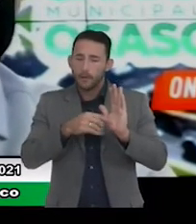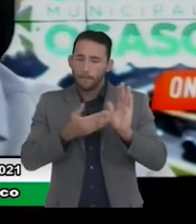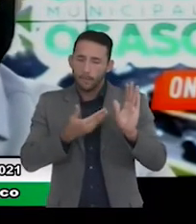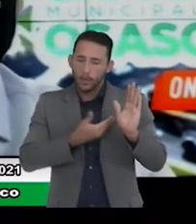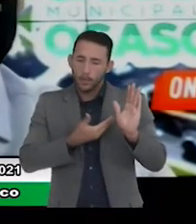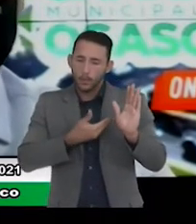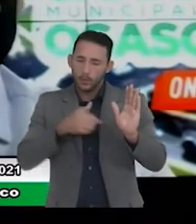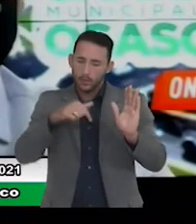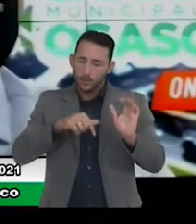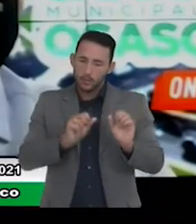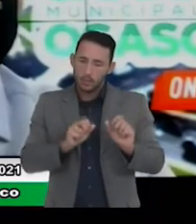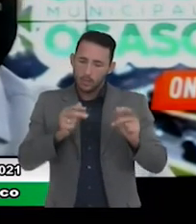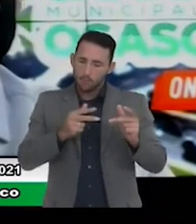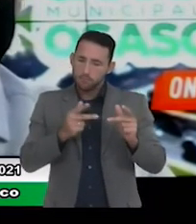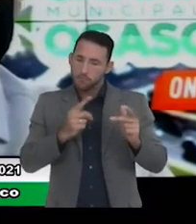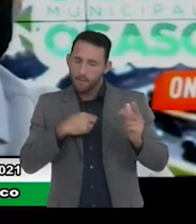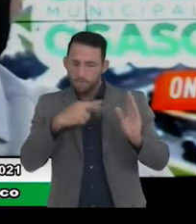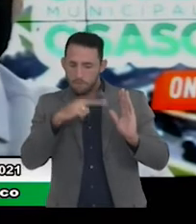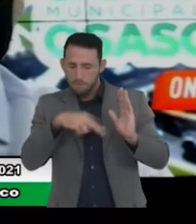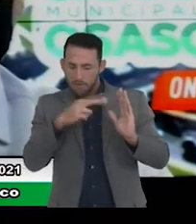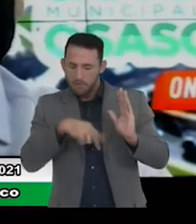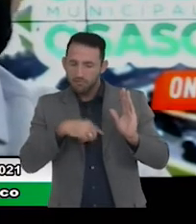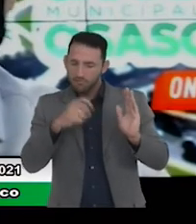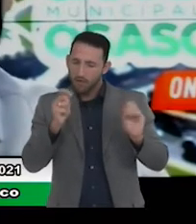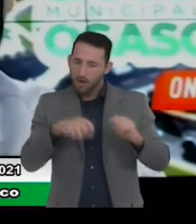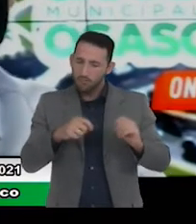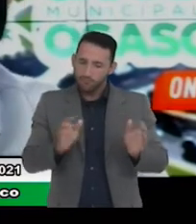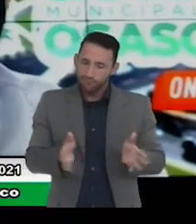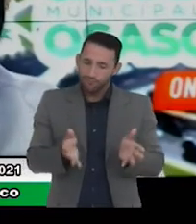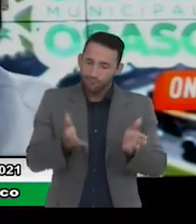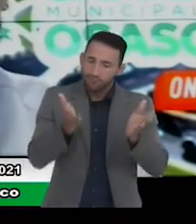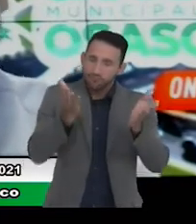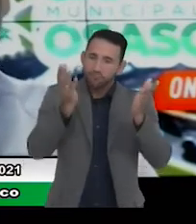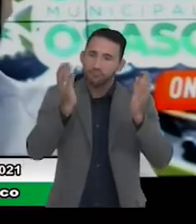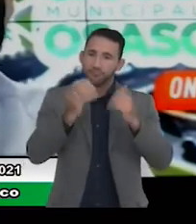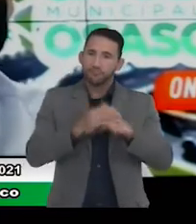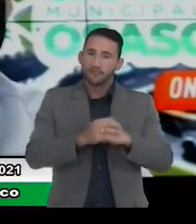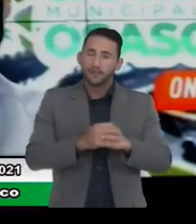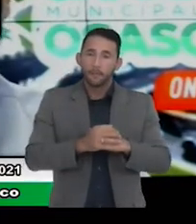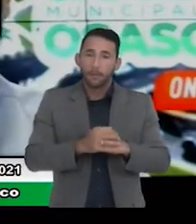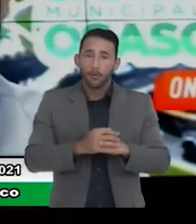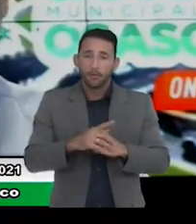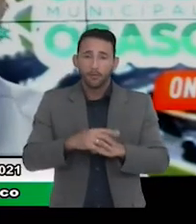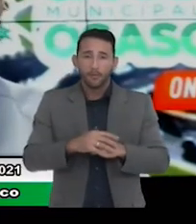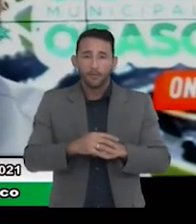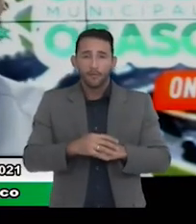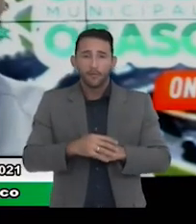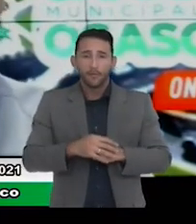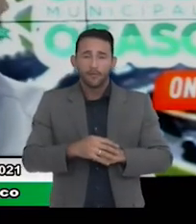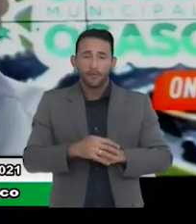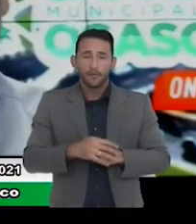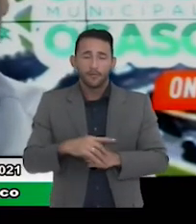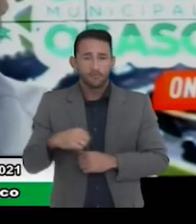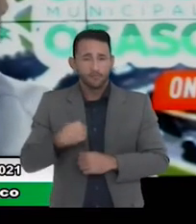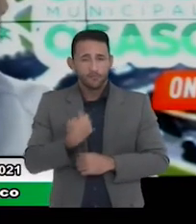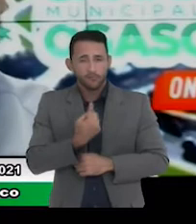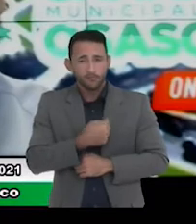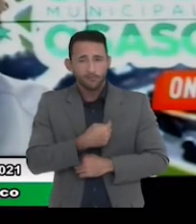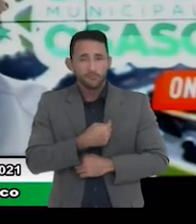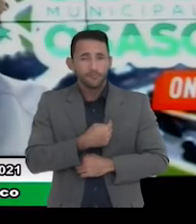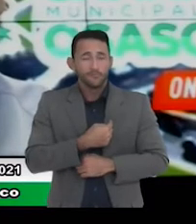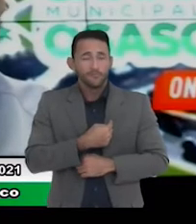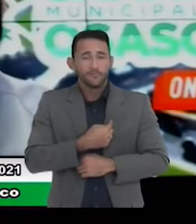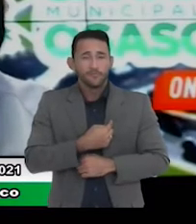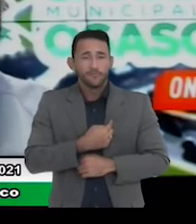apreciem e dêem andamento o mais possível aí para a gente ter um